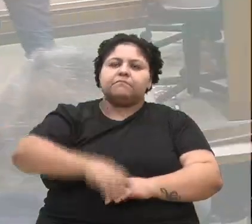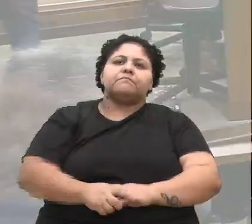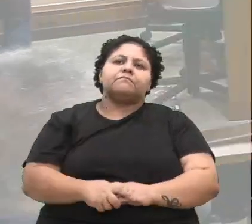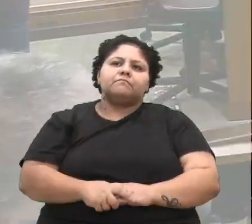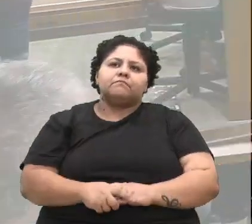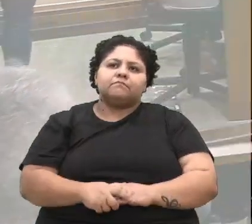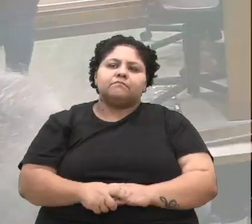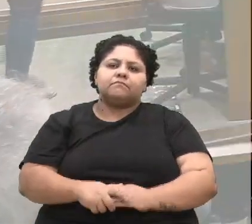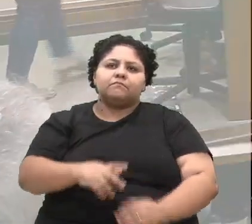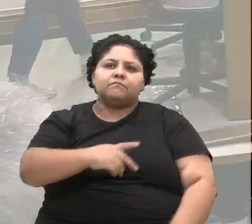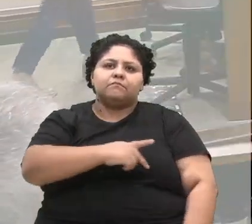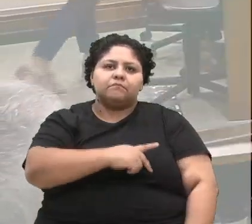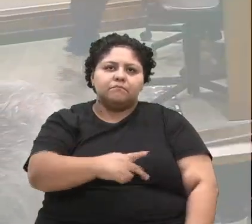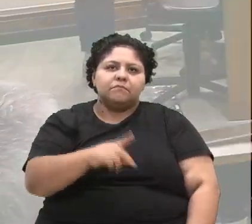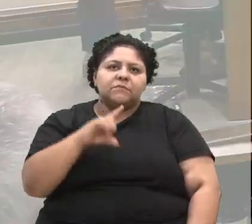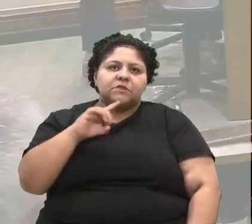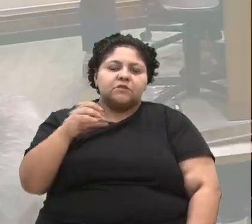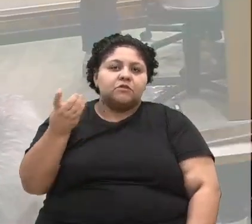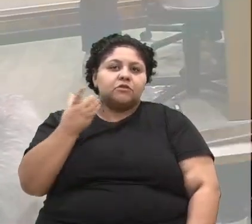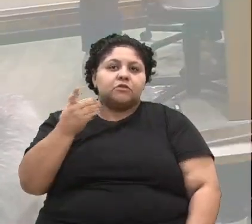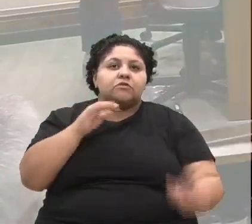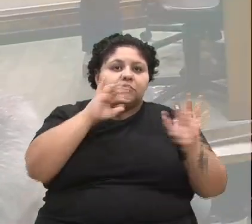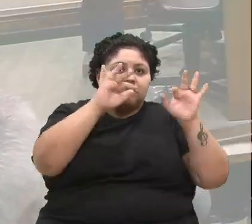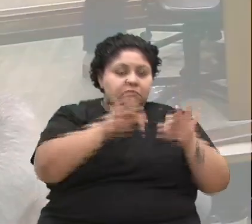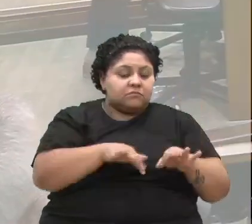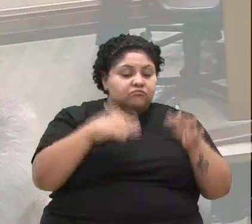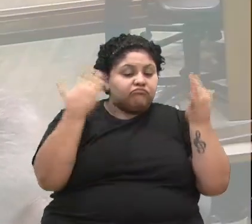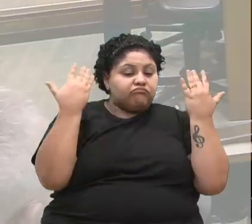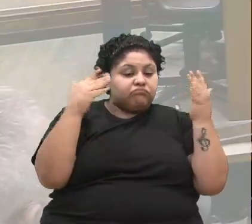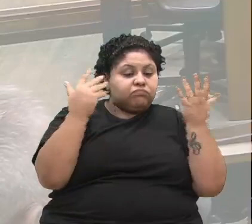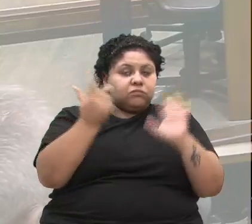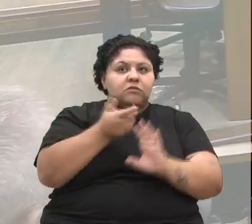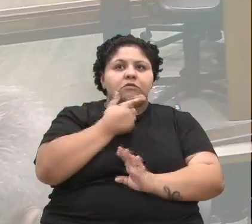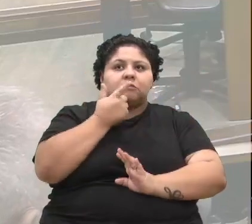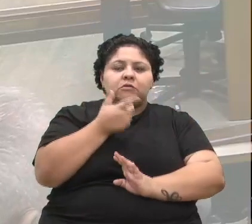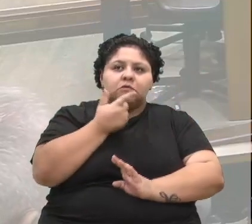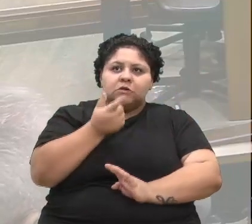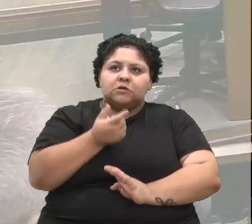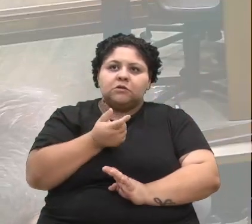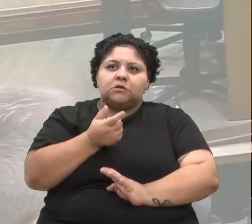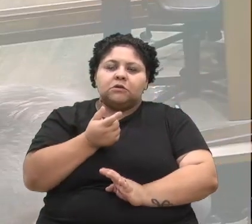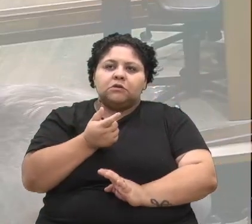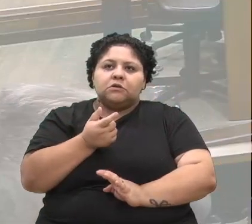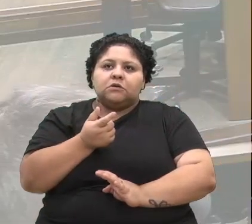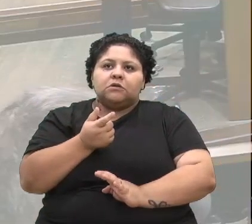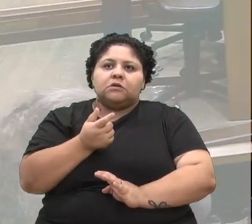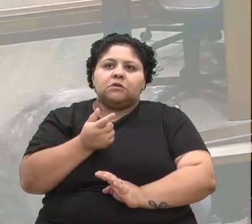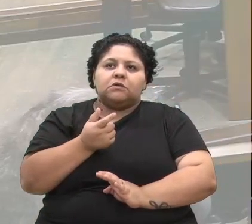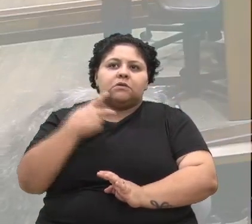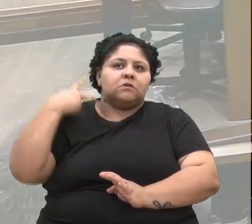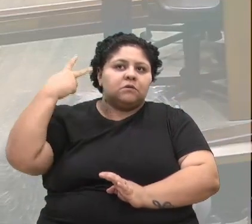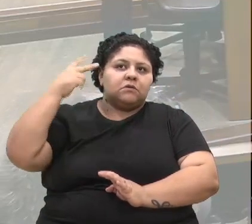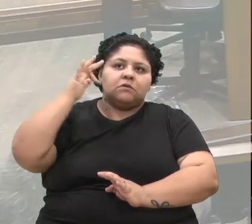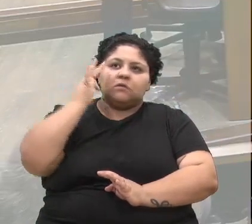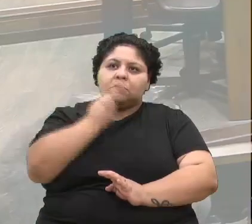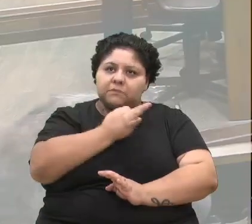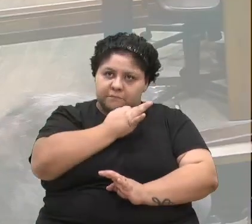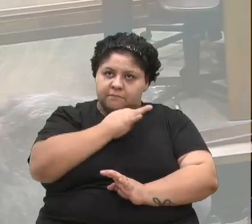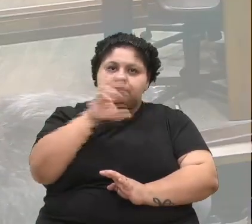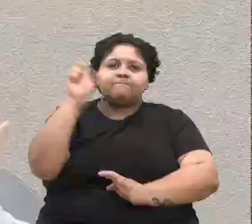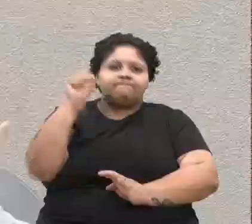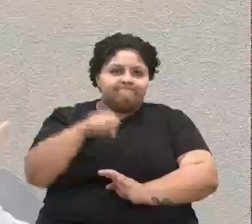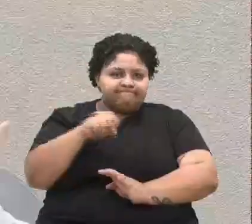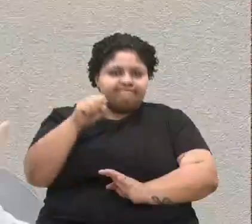Senhora Presidente, eu só queria concluir, queria parabenizar aí a fala da vereadora Tati, que realmente a